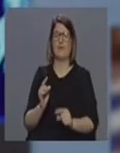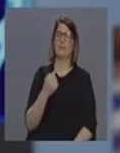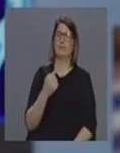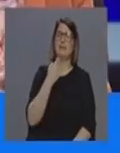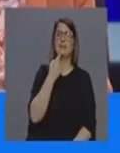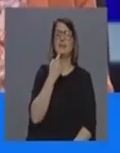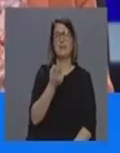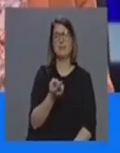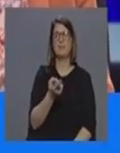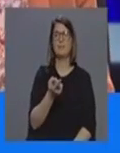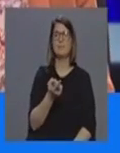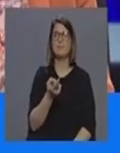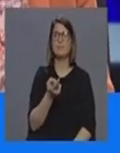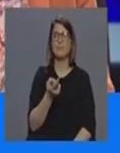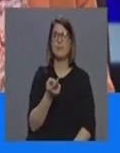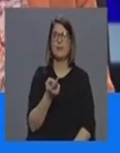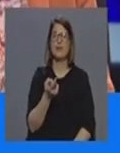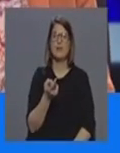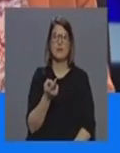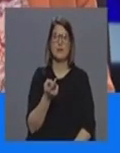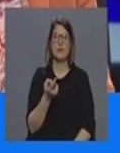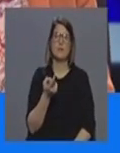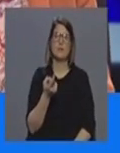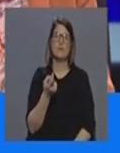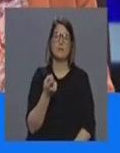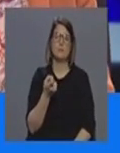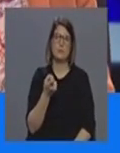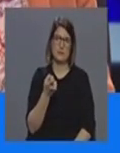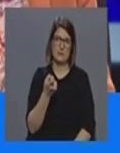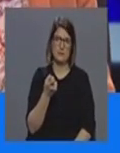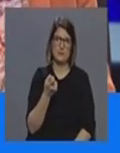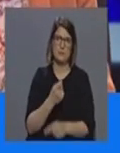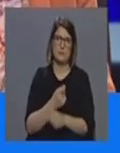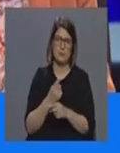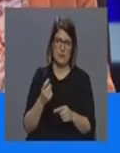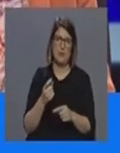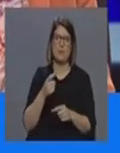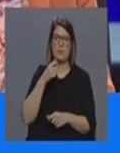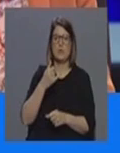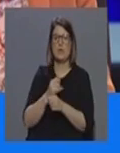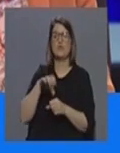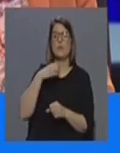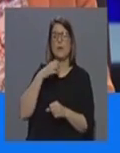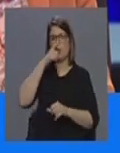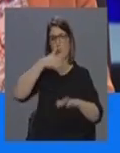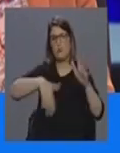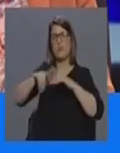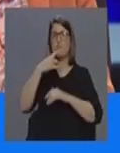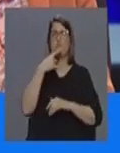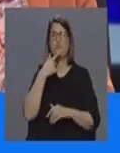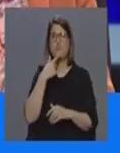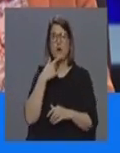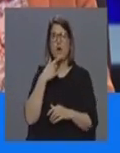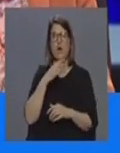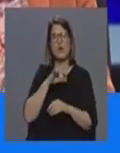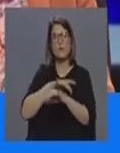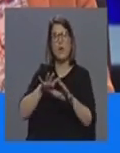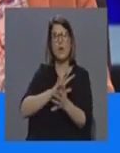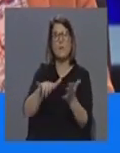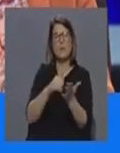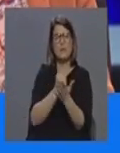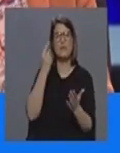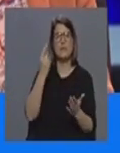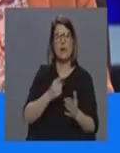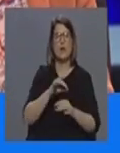que nós necessitamos porque São Miguel é com a maior densidade populacional tem que ter um hospital com tudo o hospital de Ponta